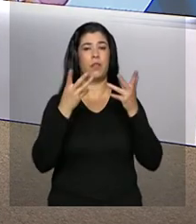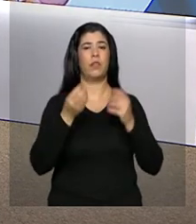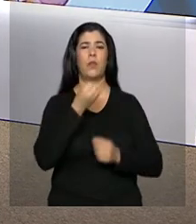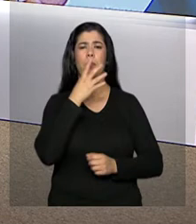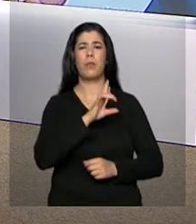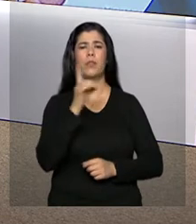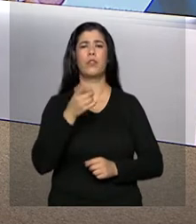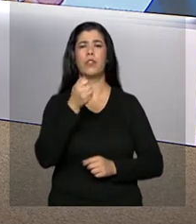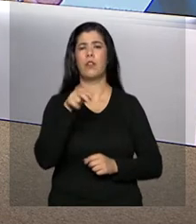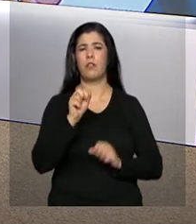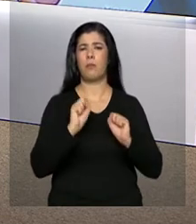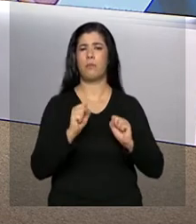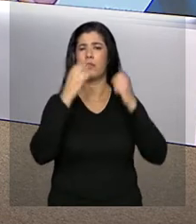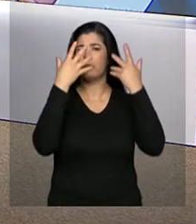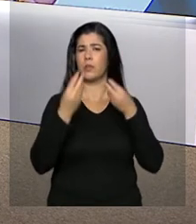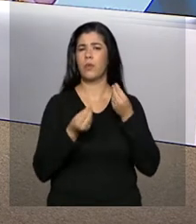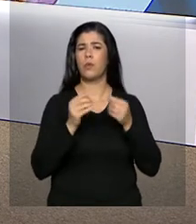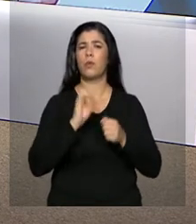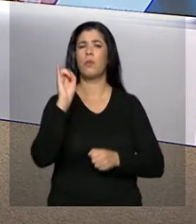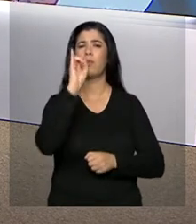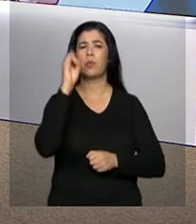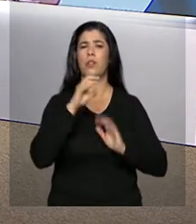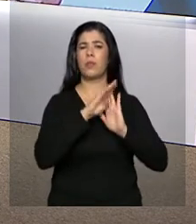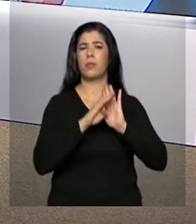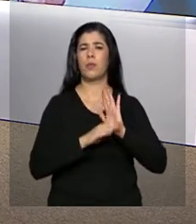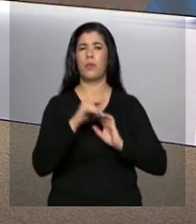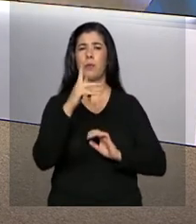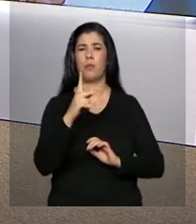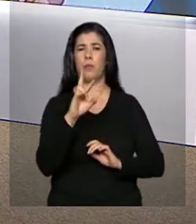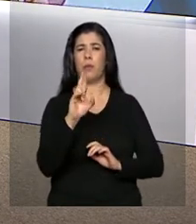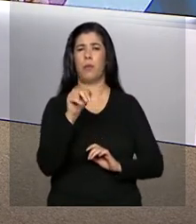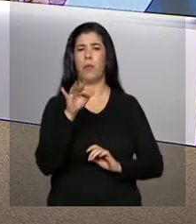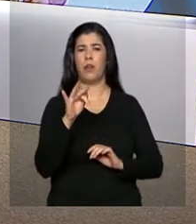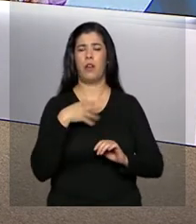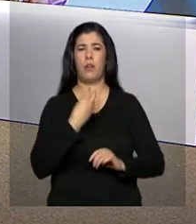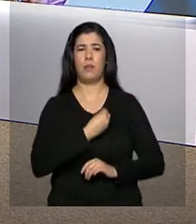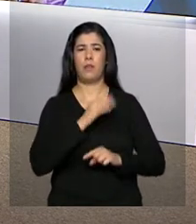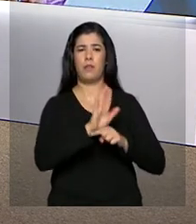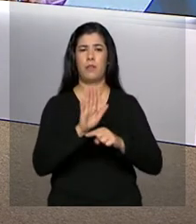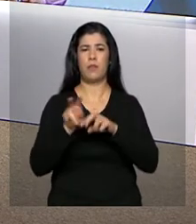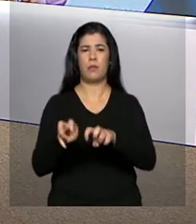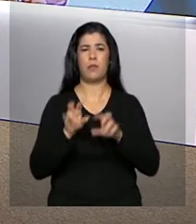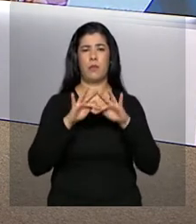Ana. Fala pra gente um pouco sobre a importância do PRONAF na vida dos agricultores familiares.